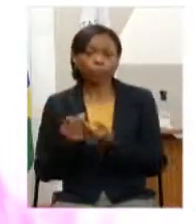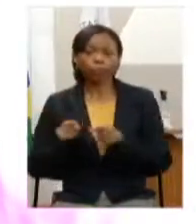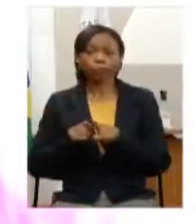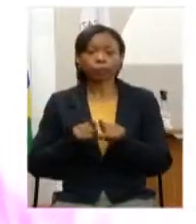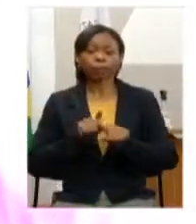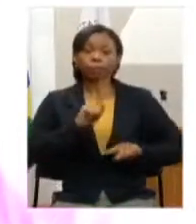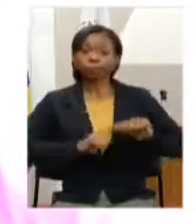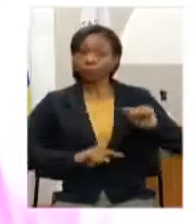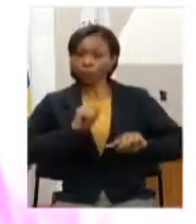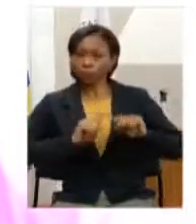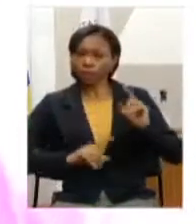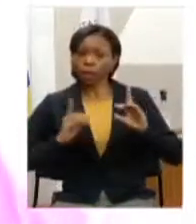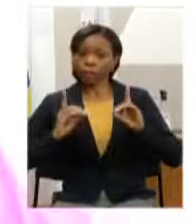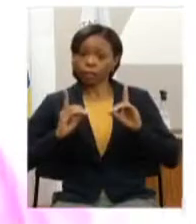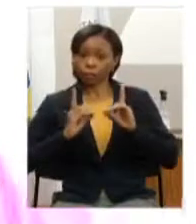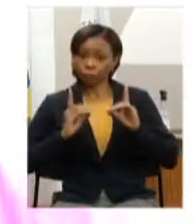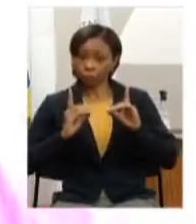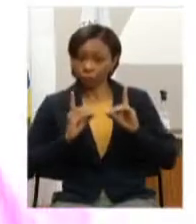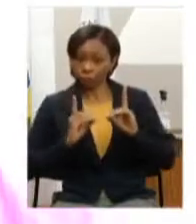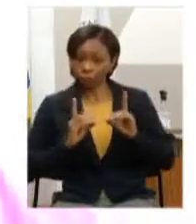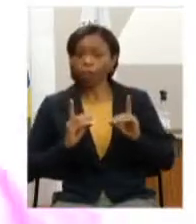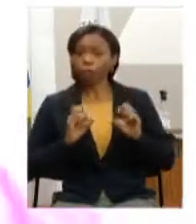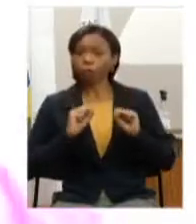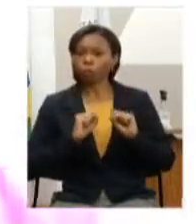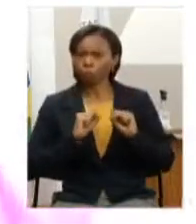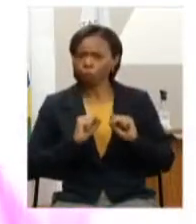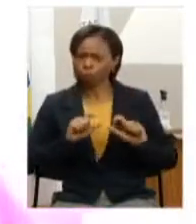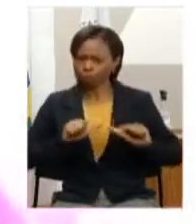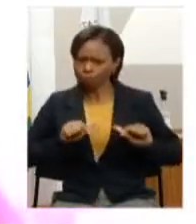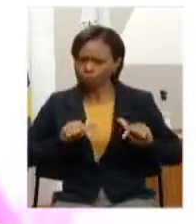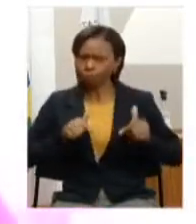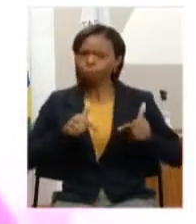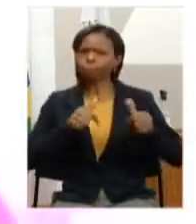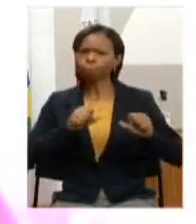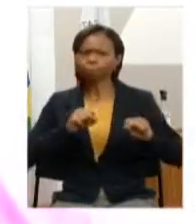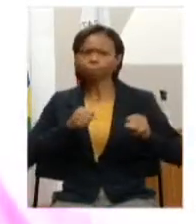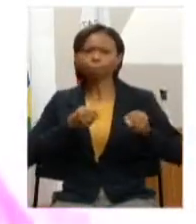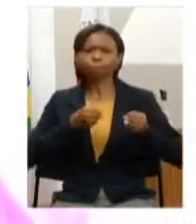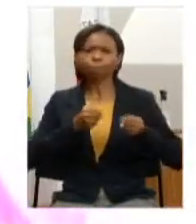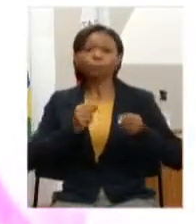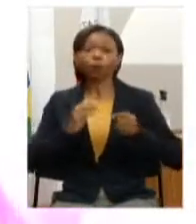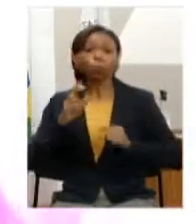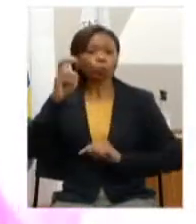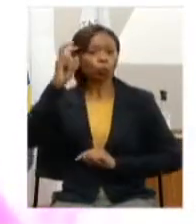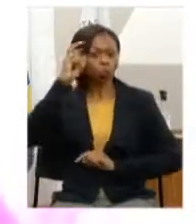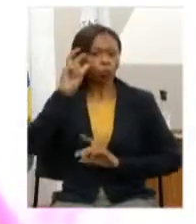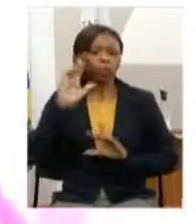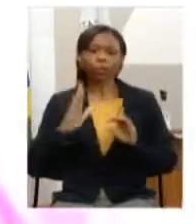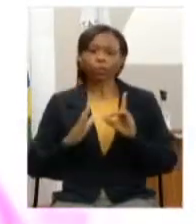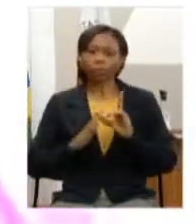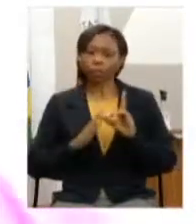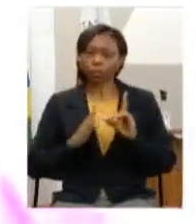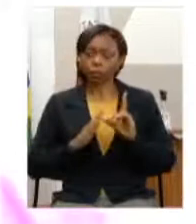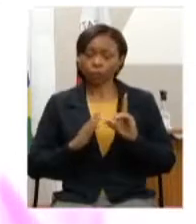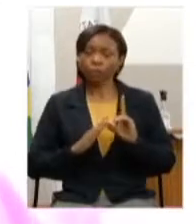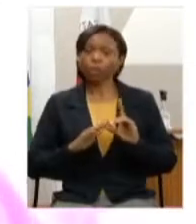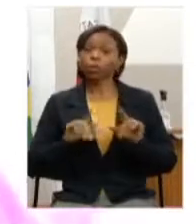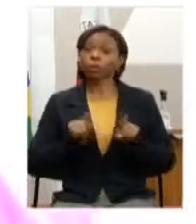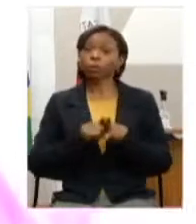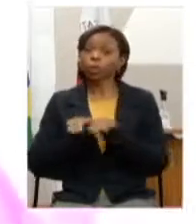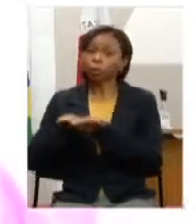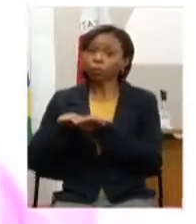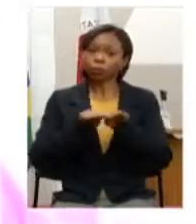didáticos de forma a reafirmar e valorizar a cultura indígena e a promover a igualdade racial e a